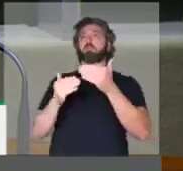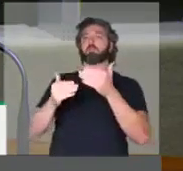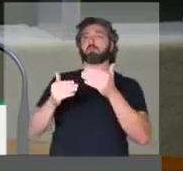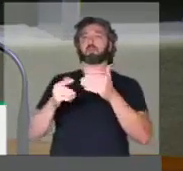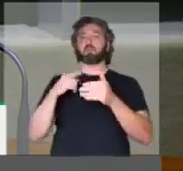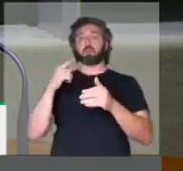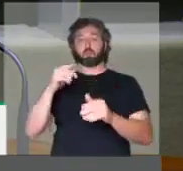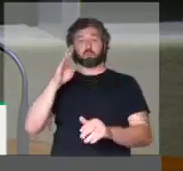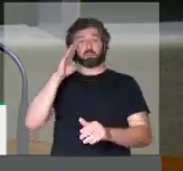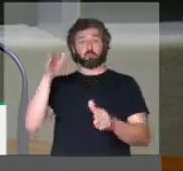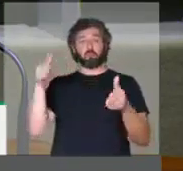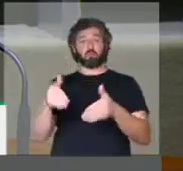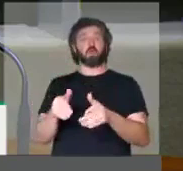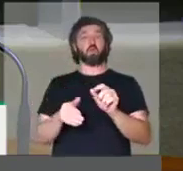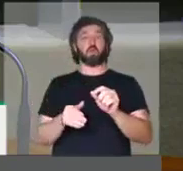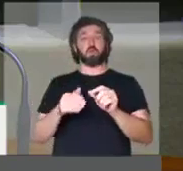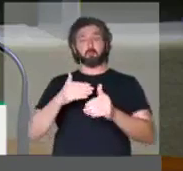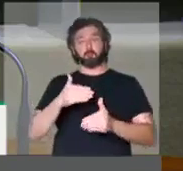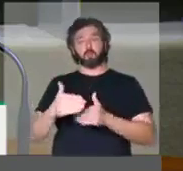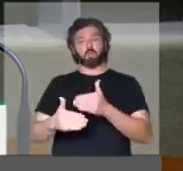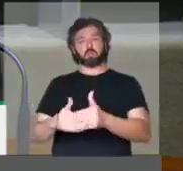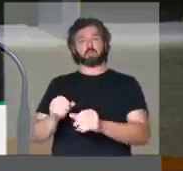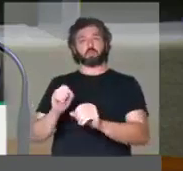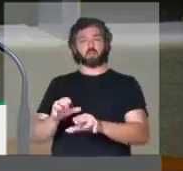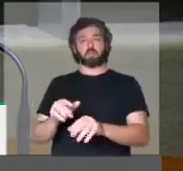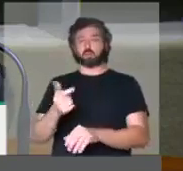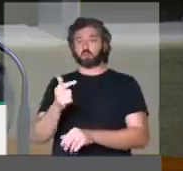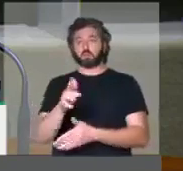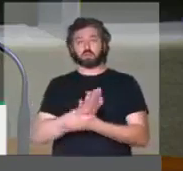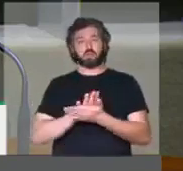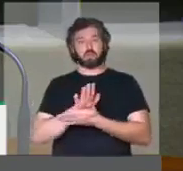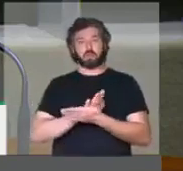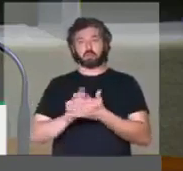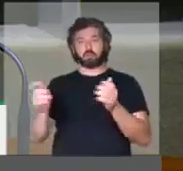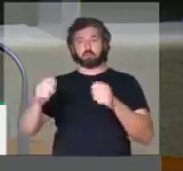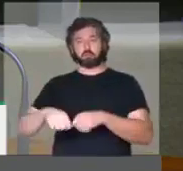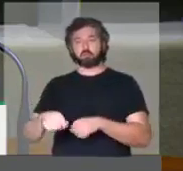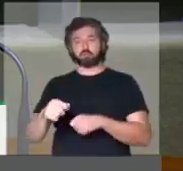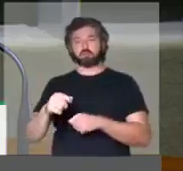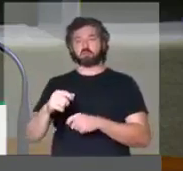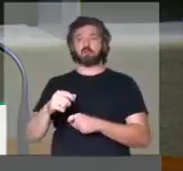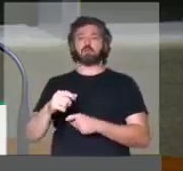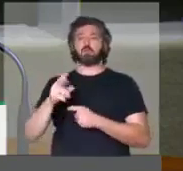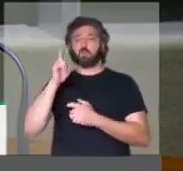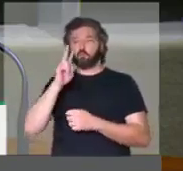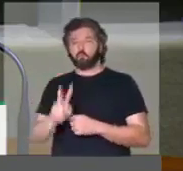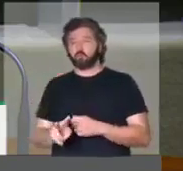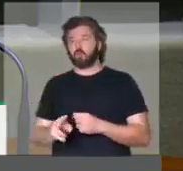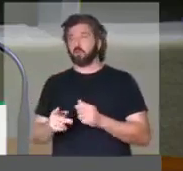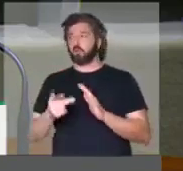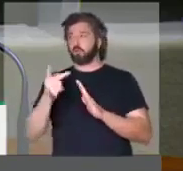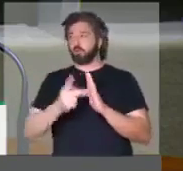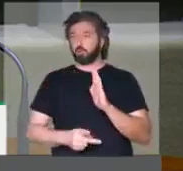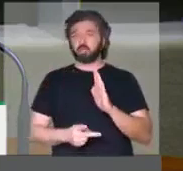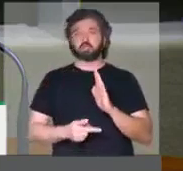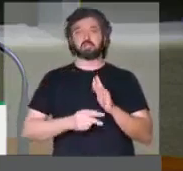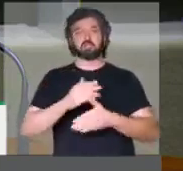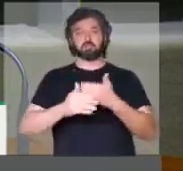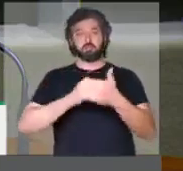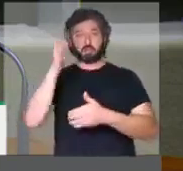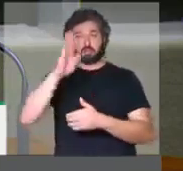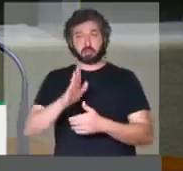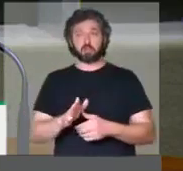tenha no centro dela o processo educacional. Não há qualquer possibilidade de se erigir um projeto de desenvolvimento nacional